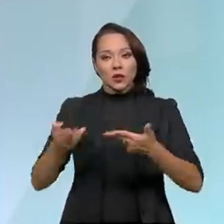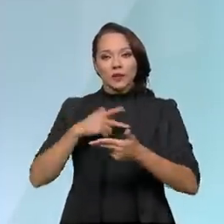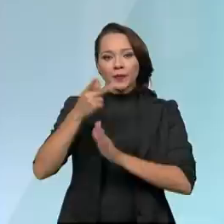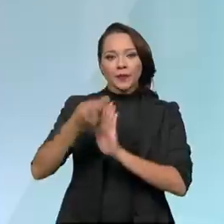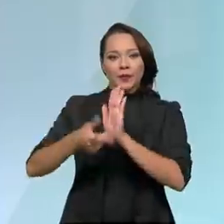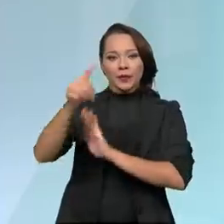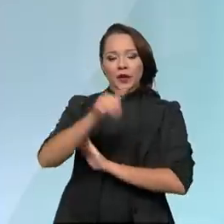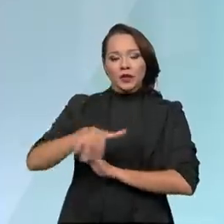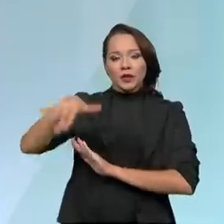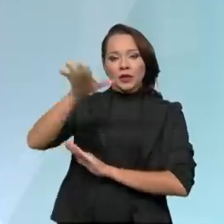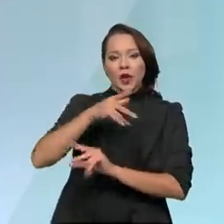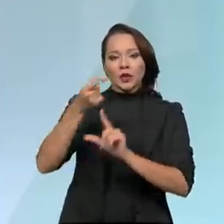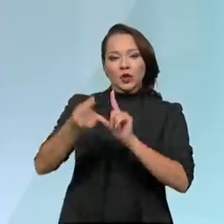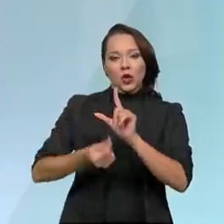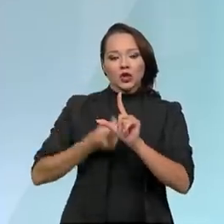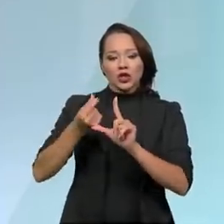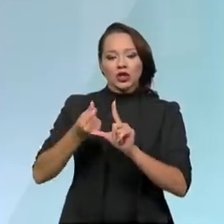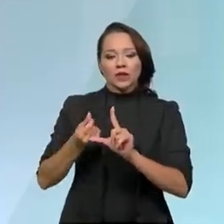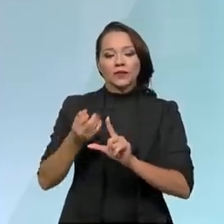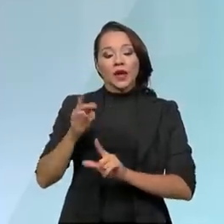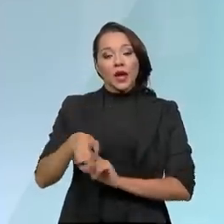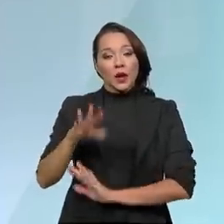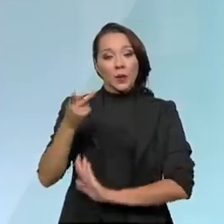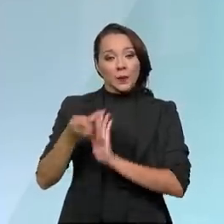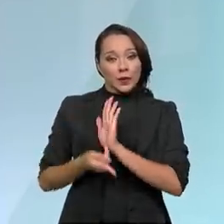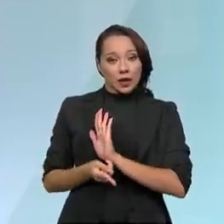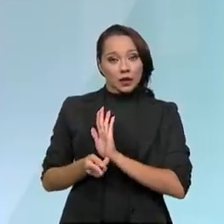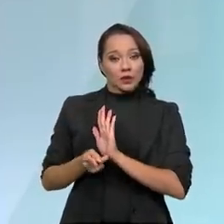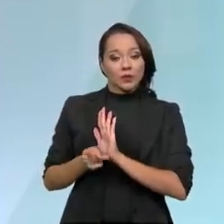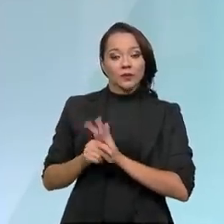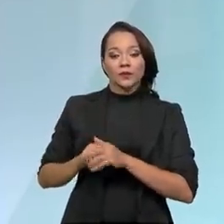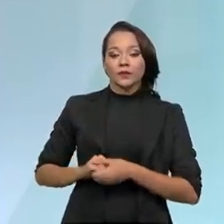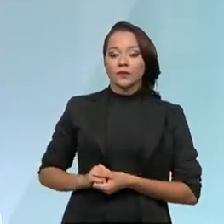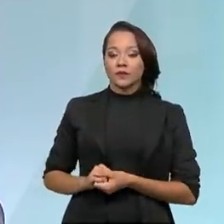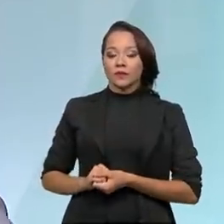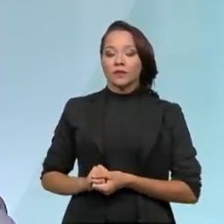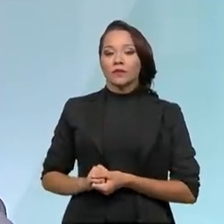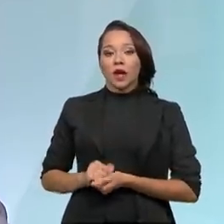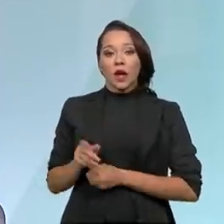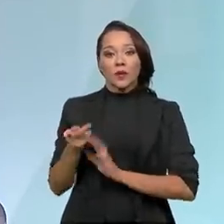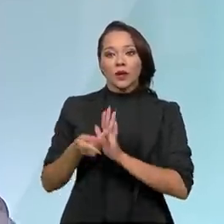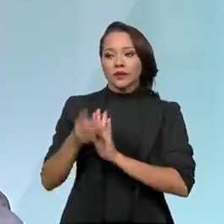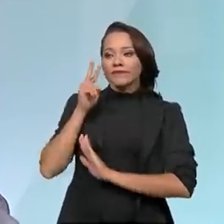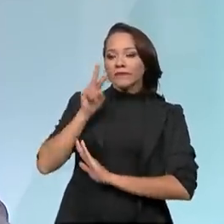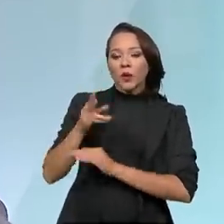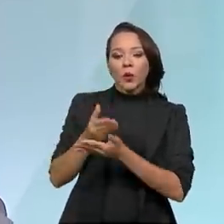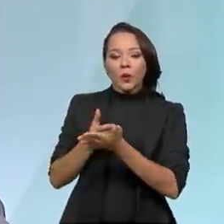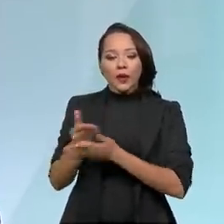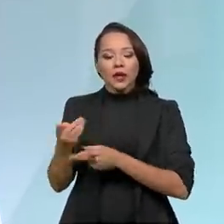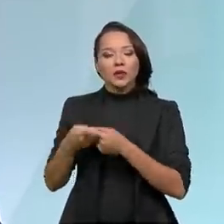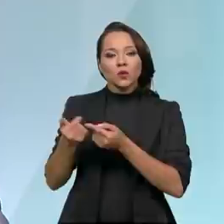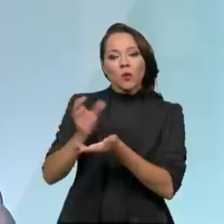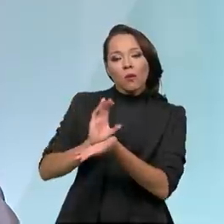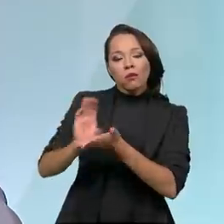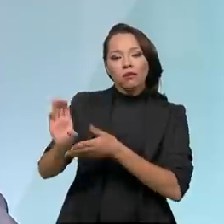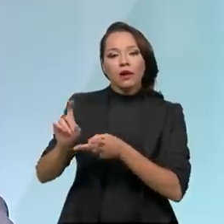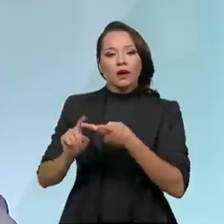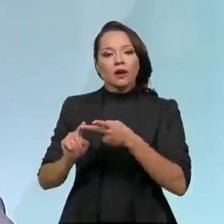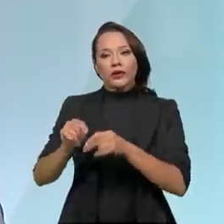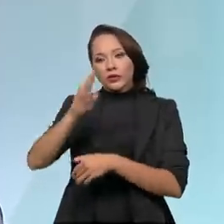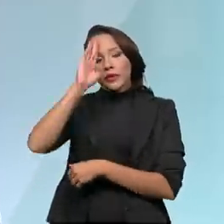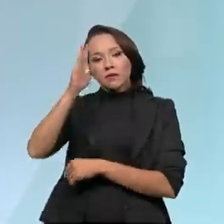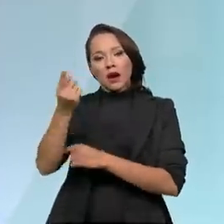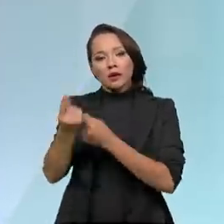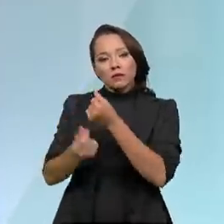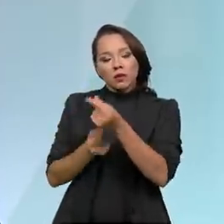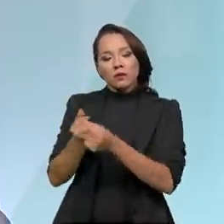Nacional de Logística, que é um plano onde a gente considerou as origens, os destinos, os principais